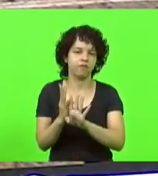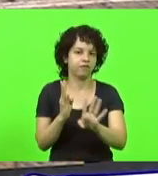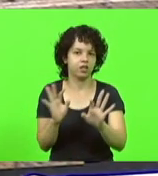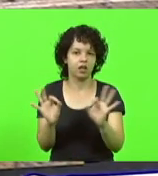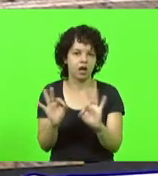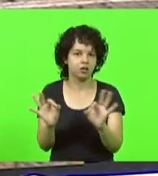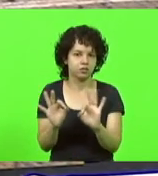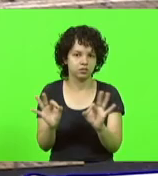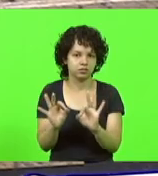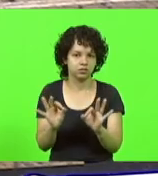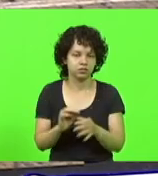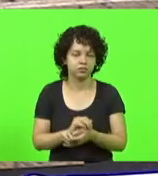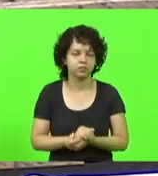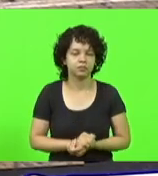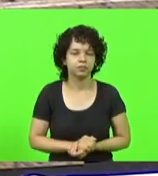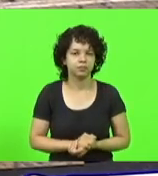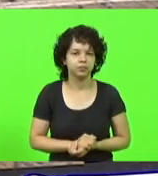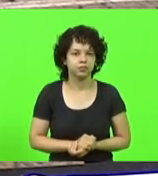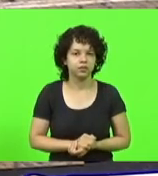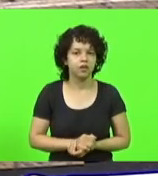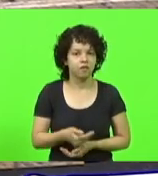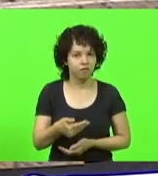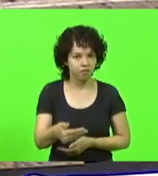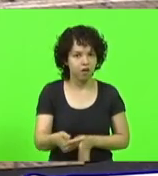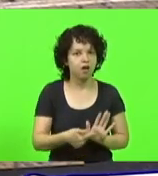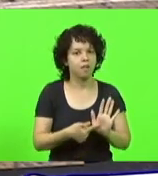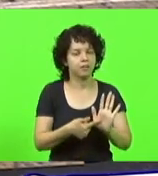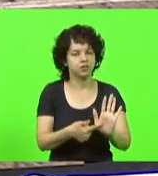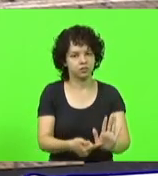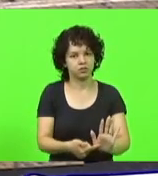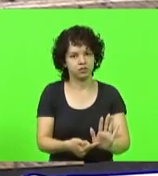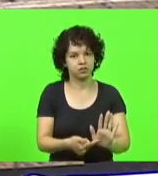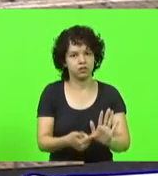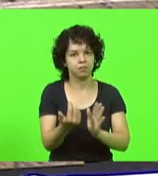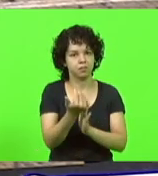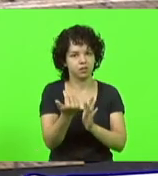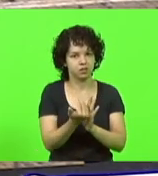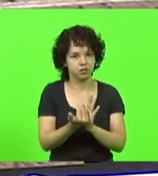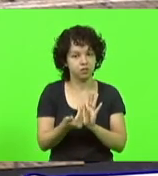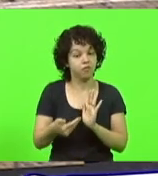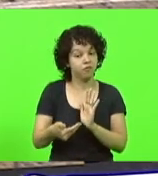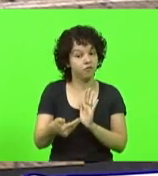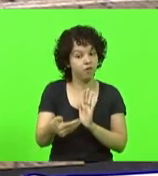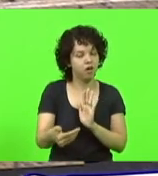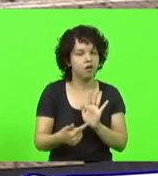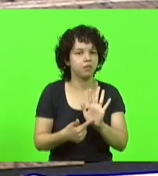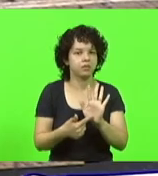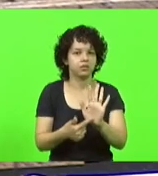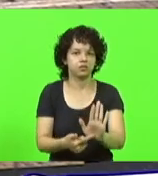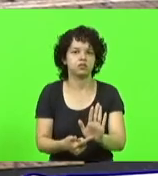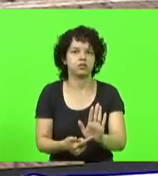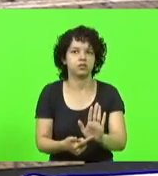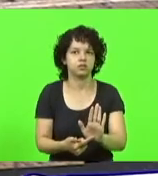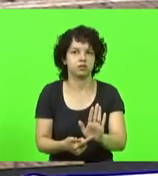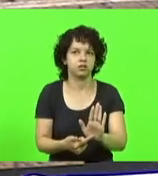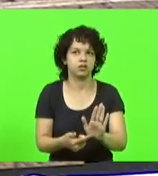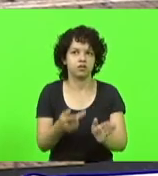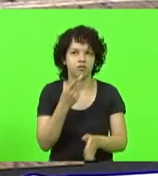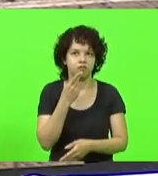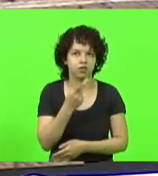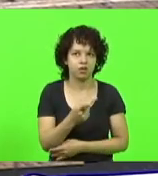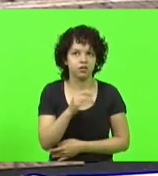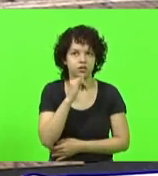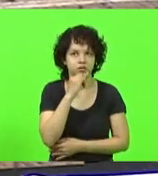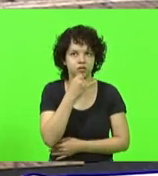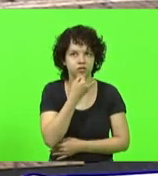E isso vai ser apresentado ainda. Esse plano será apresentado ainda. eu falo com muita tristeza